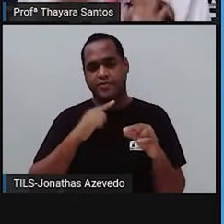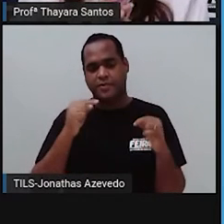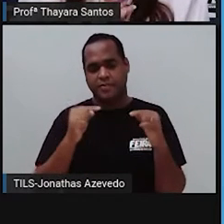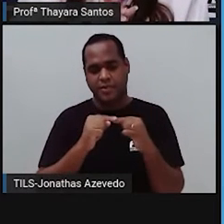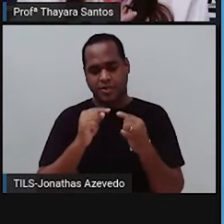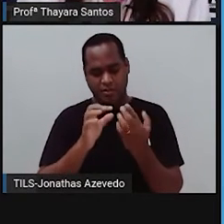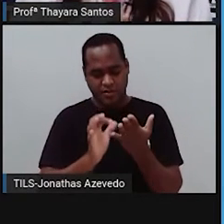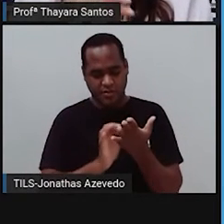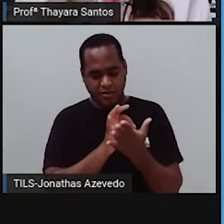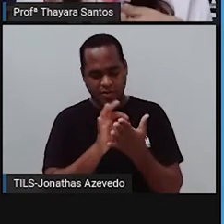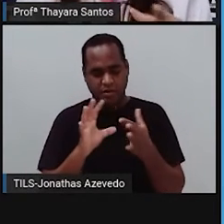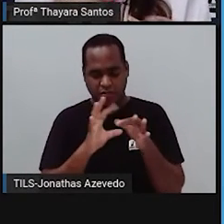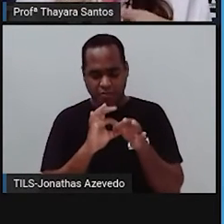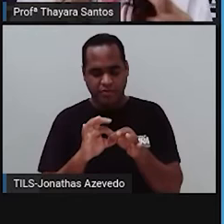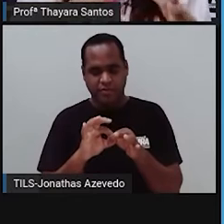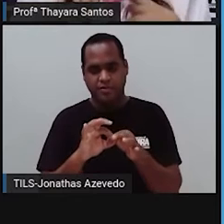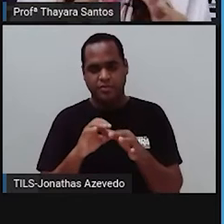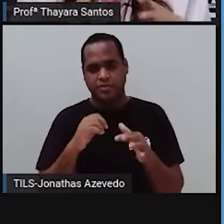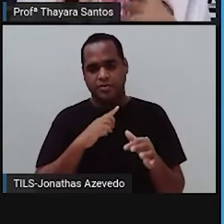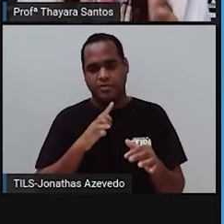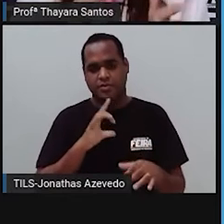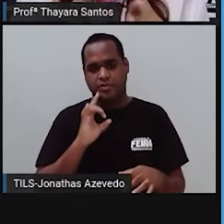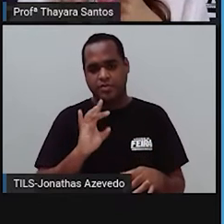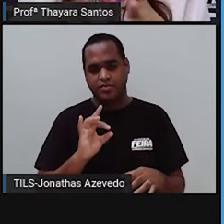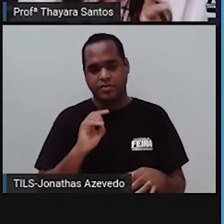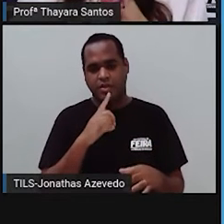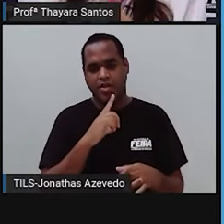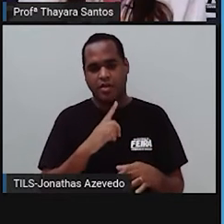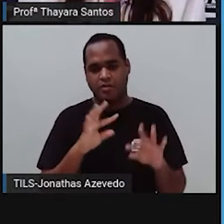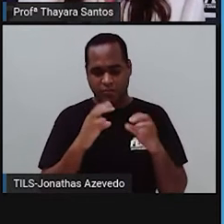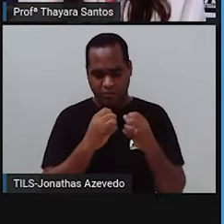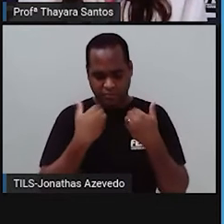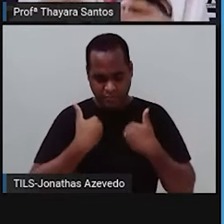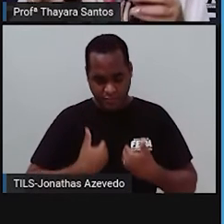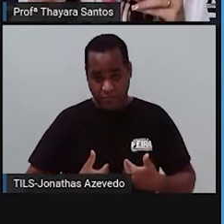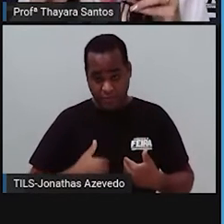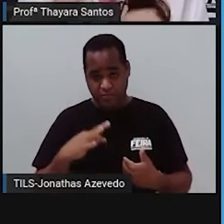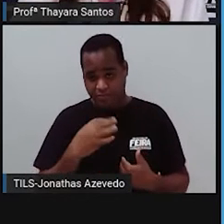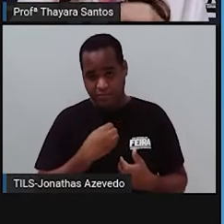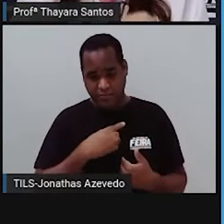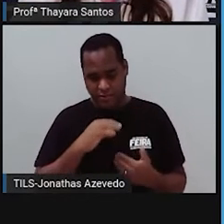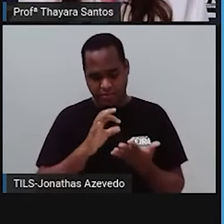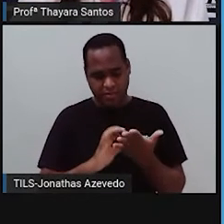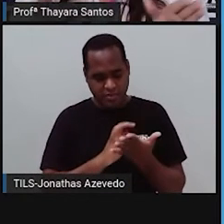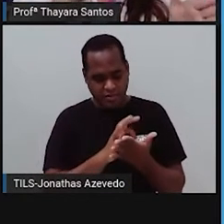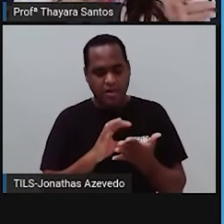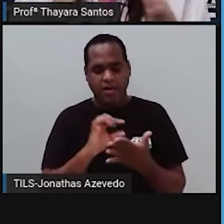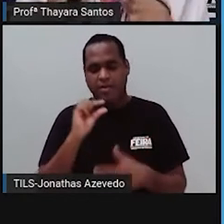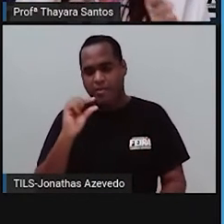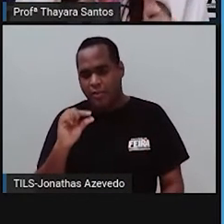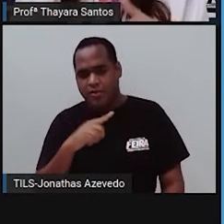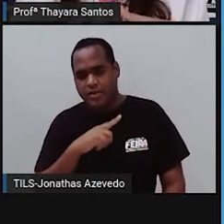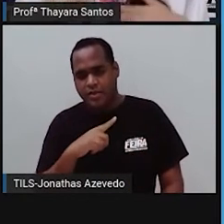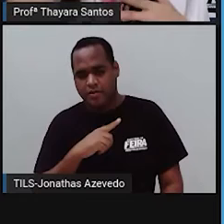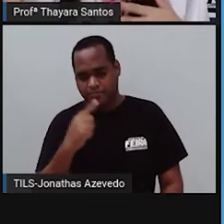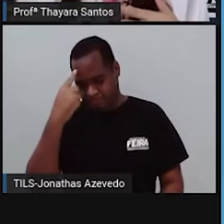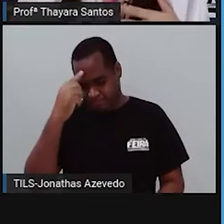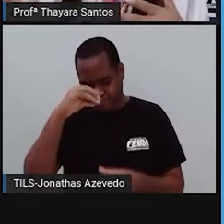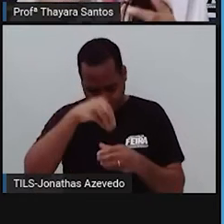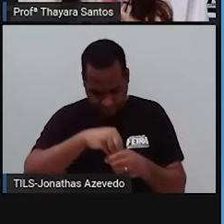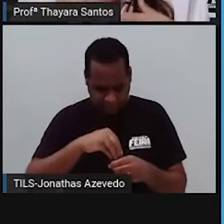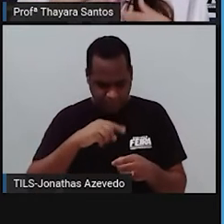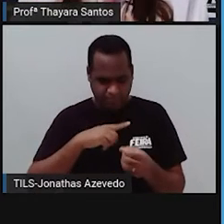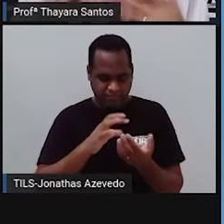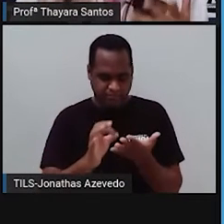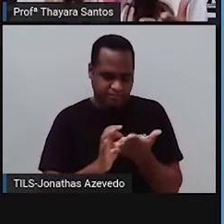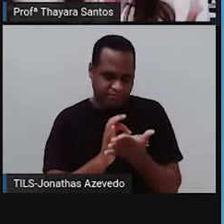estão grudadas que a gente não tem muita substância entre essas células. Então, a gente tem pouca substância entre as células. É o que